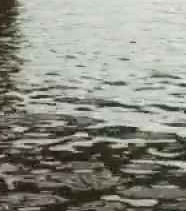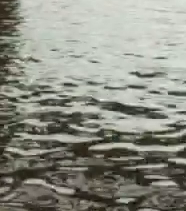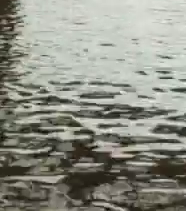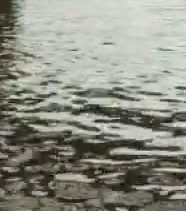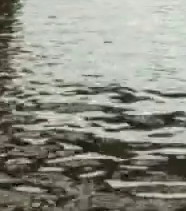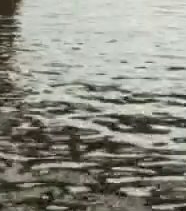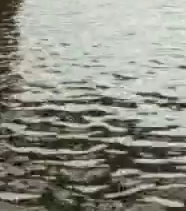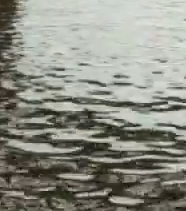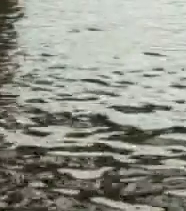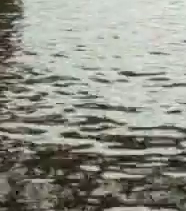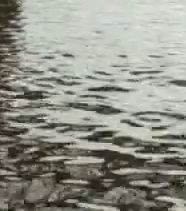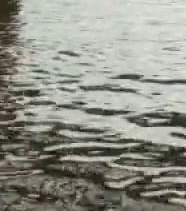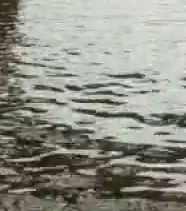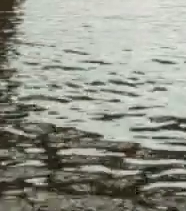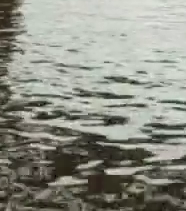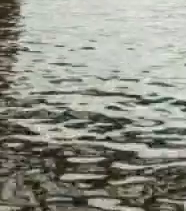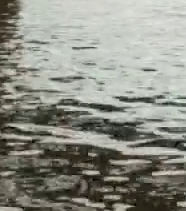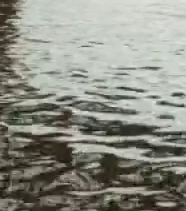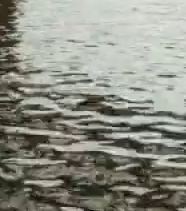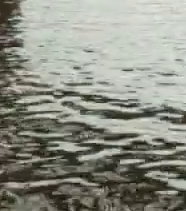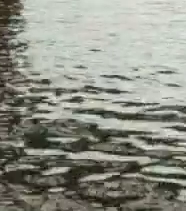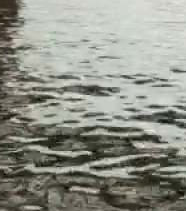Ponte e prédios altos ao fundo.